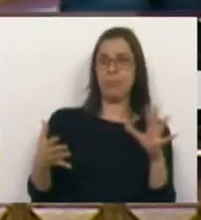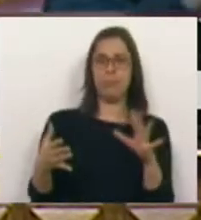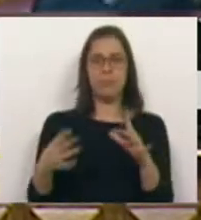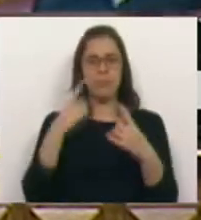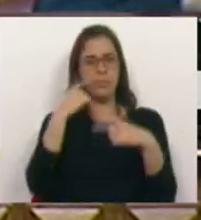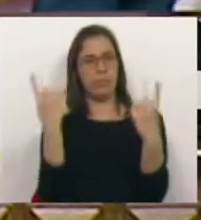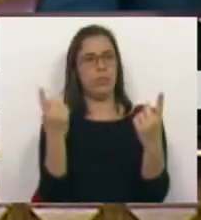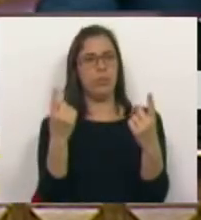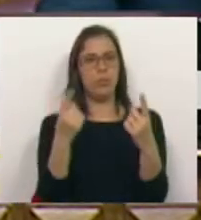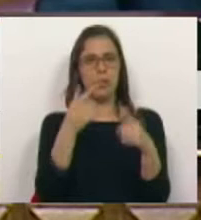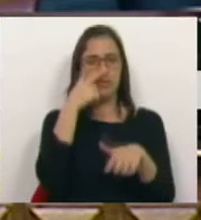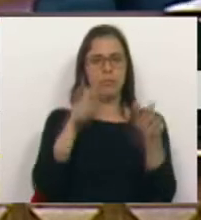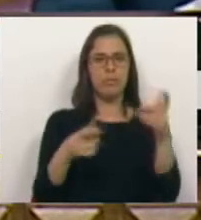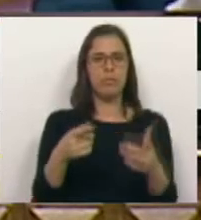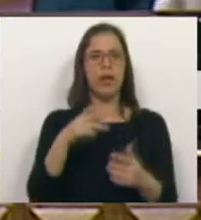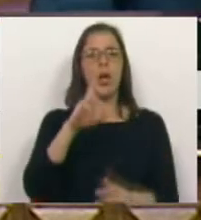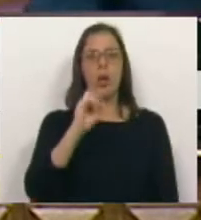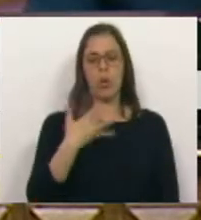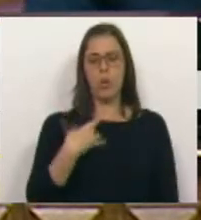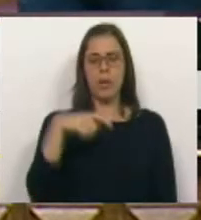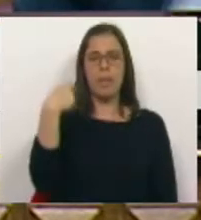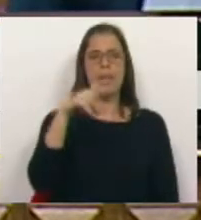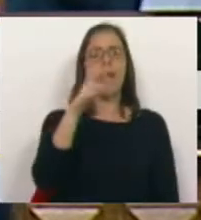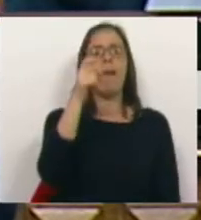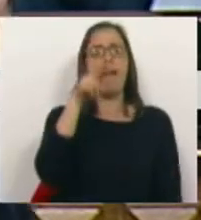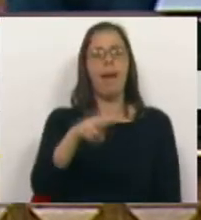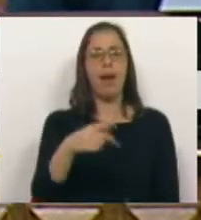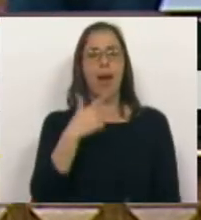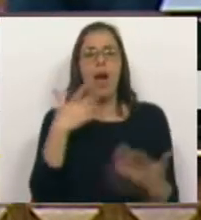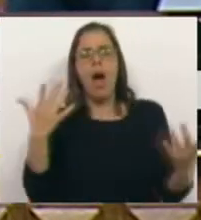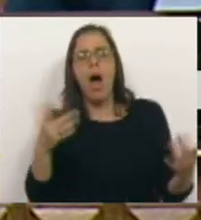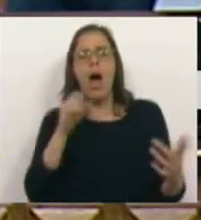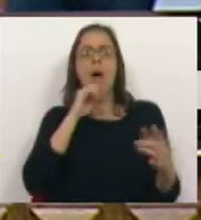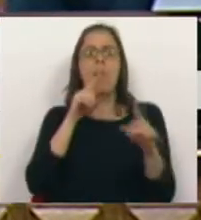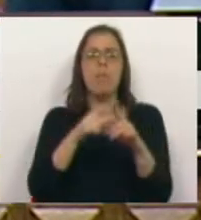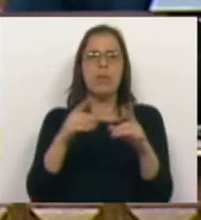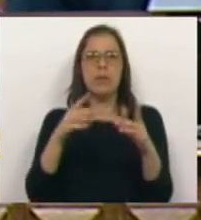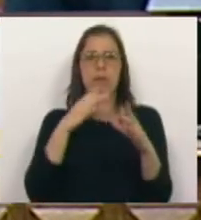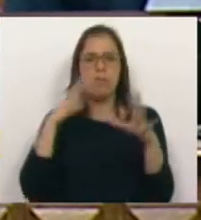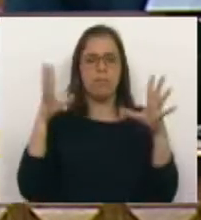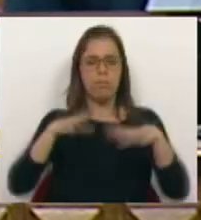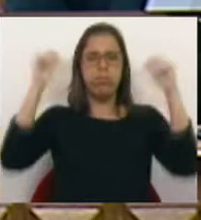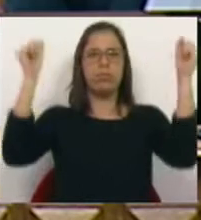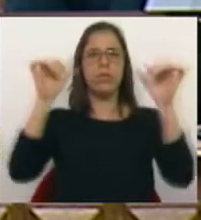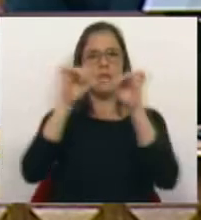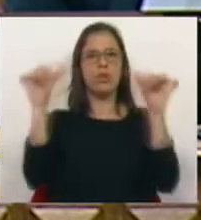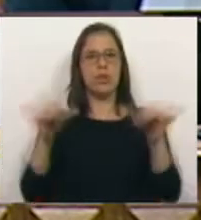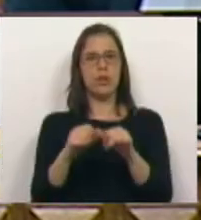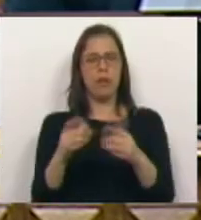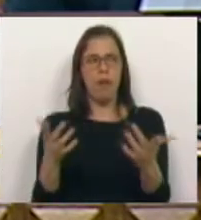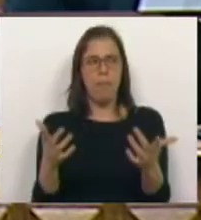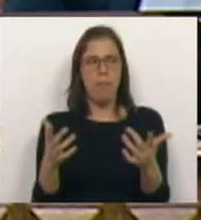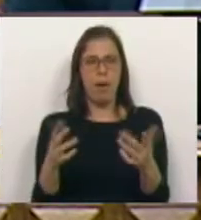público e dos consumidores. Vem Rodrigo Costa, Presidente da REN, a cenar com a possibilidade de apagões no sistema e de